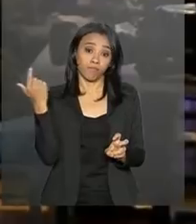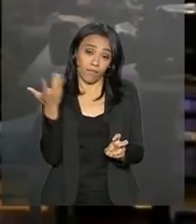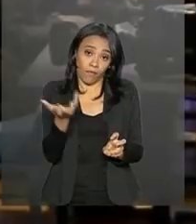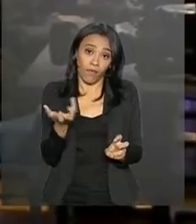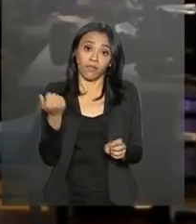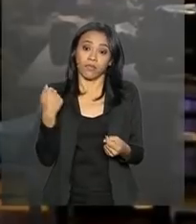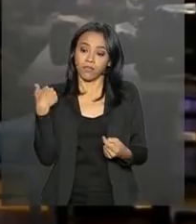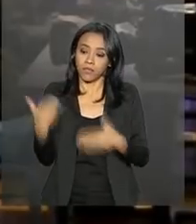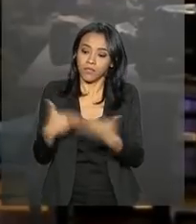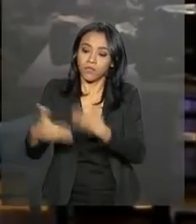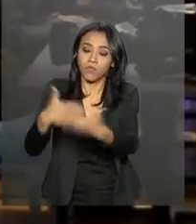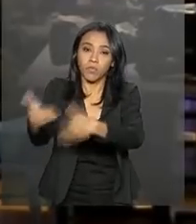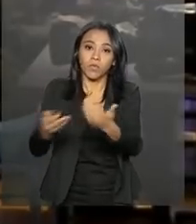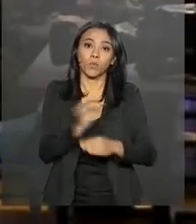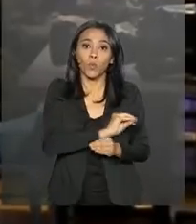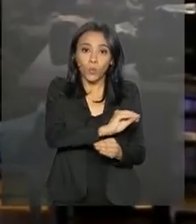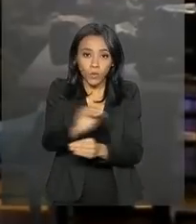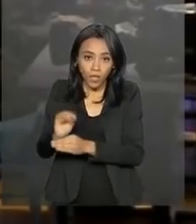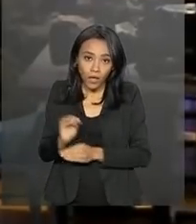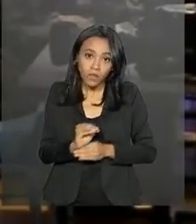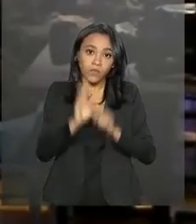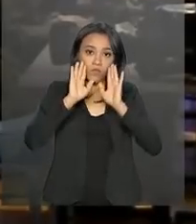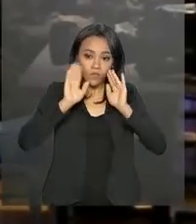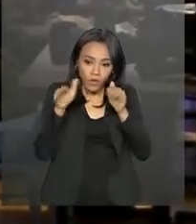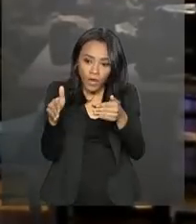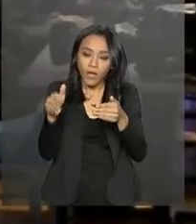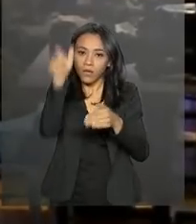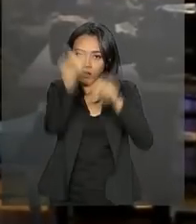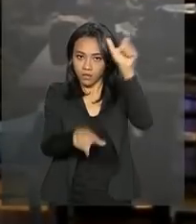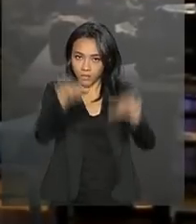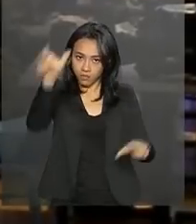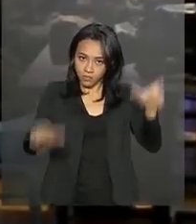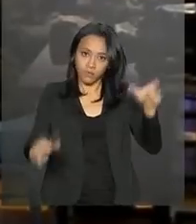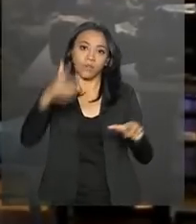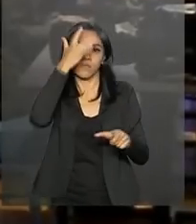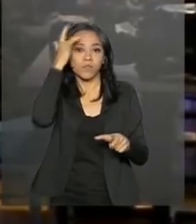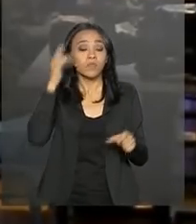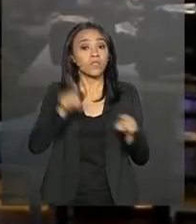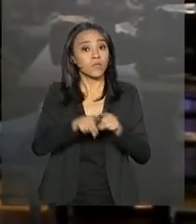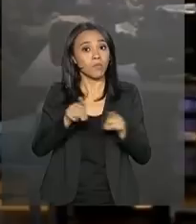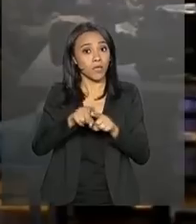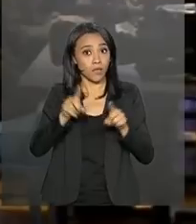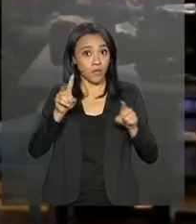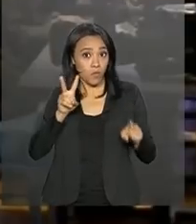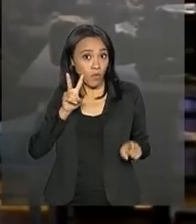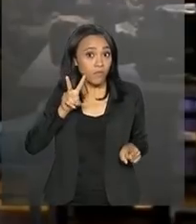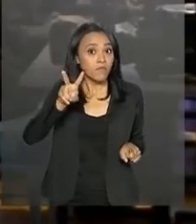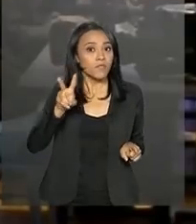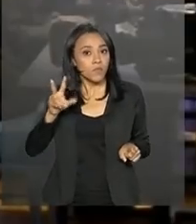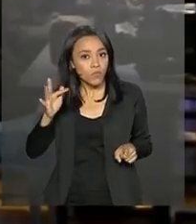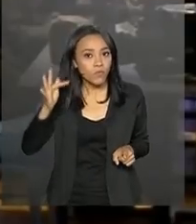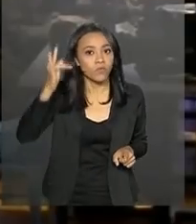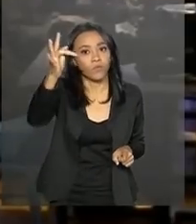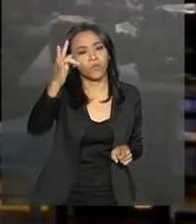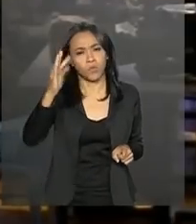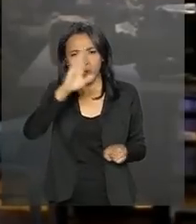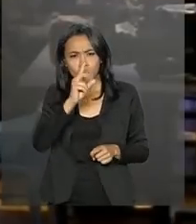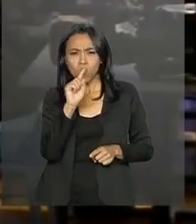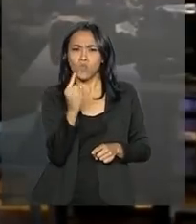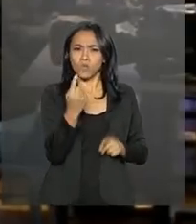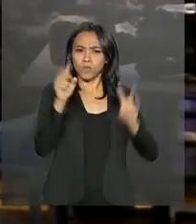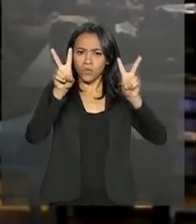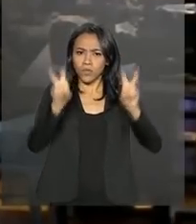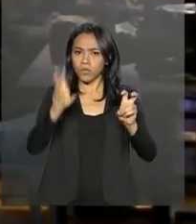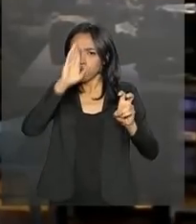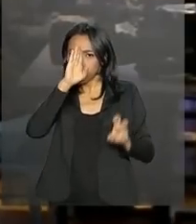desenvolvimento sustentável, centrado nas pessoas e com um olhar para o futuro. Um dos temas centrais desta